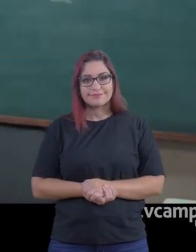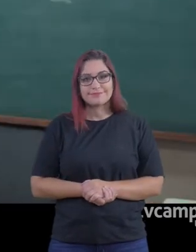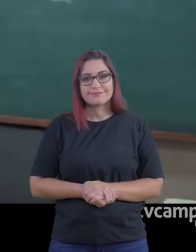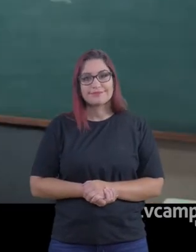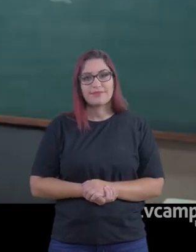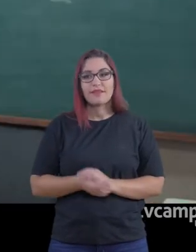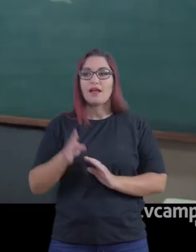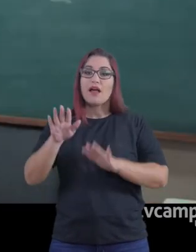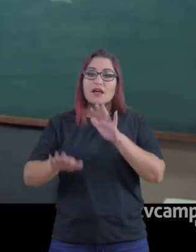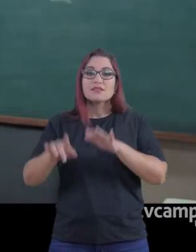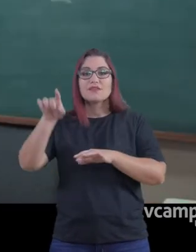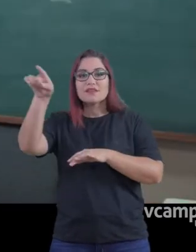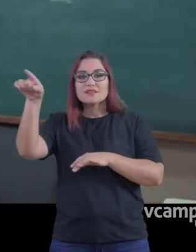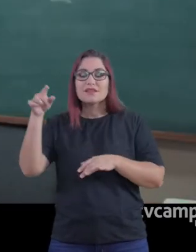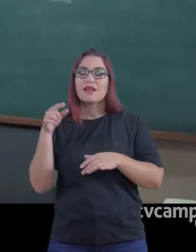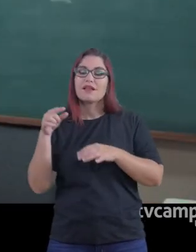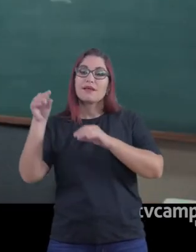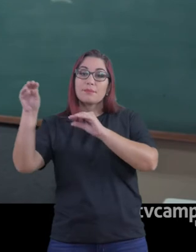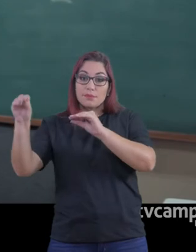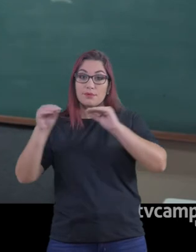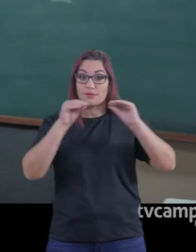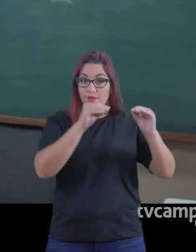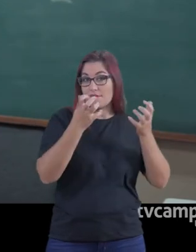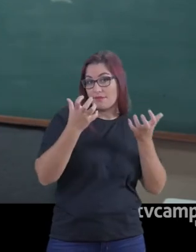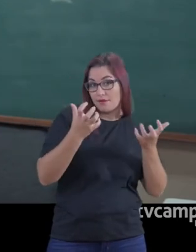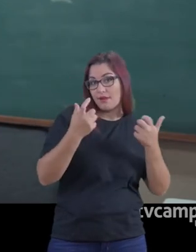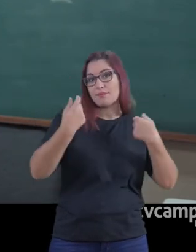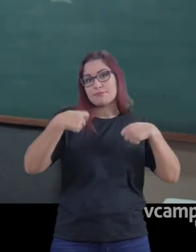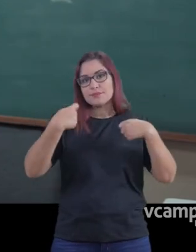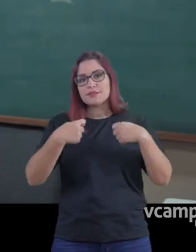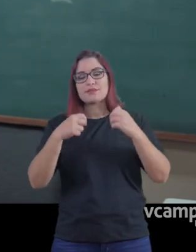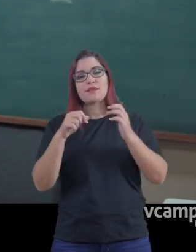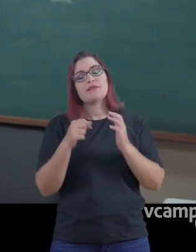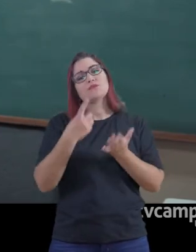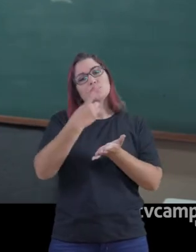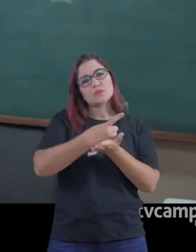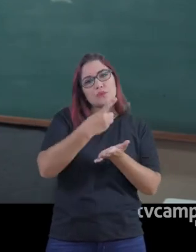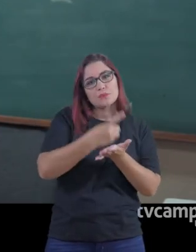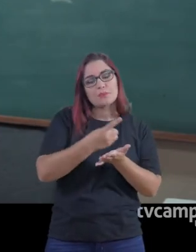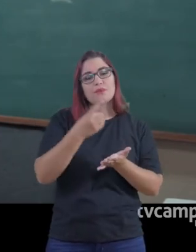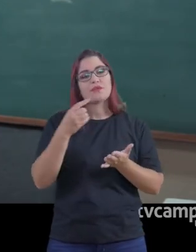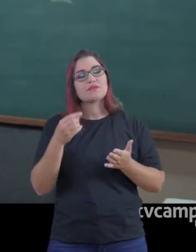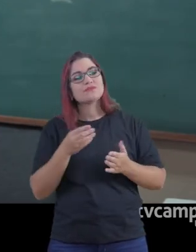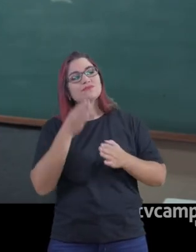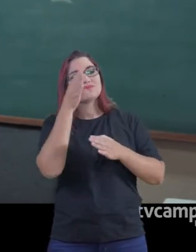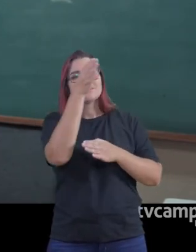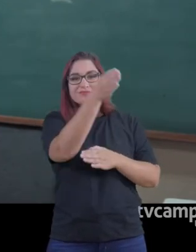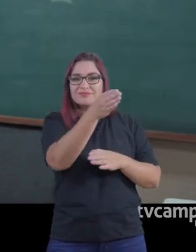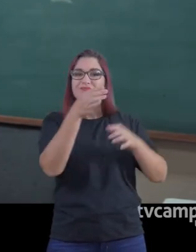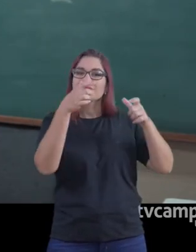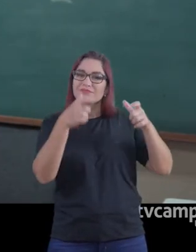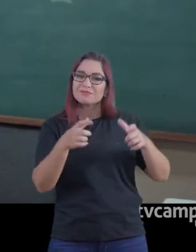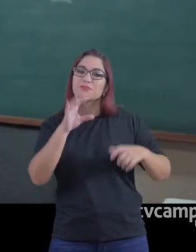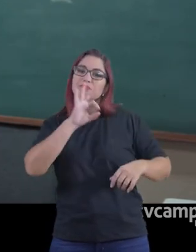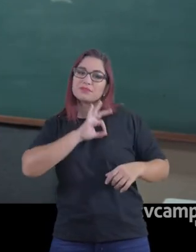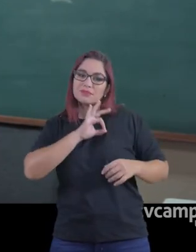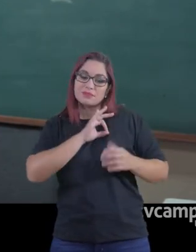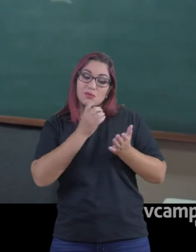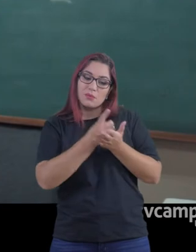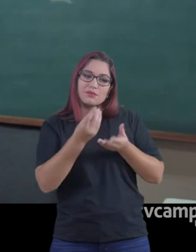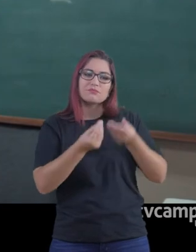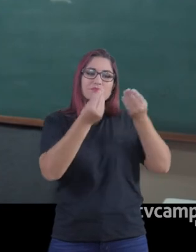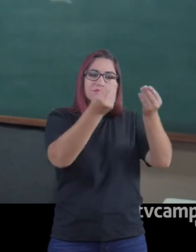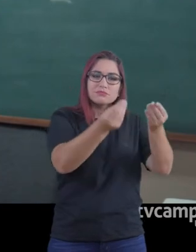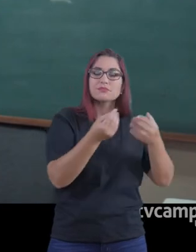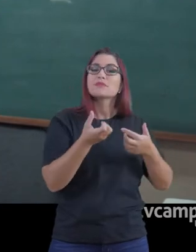todo um processo burocrático com os órgãos de segurança, com a polícia. Ela precisa justificar o porquê dela estar nesse